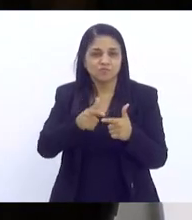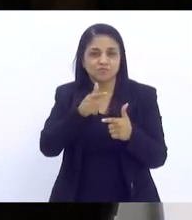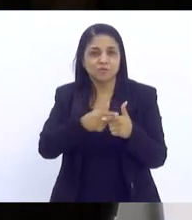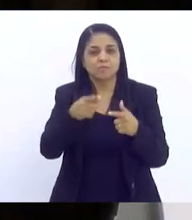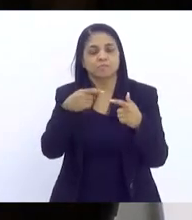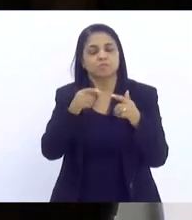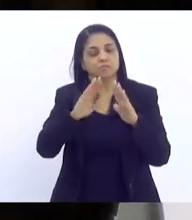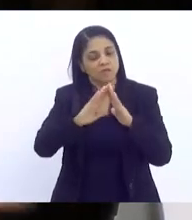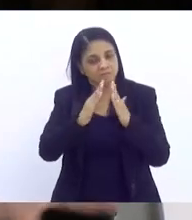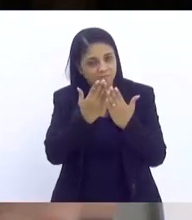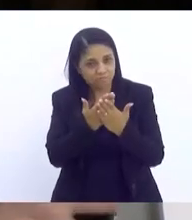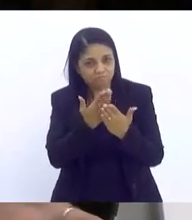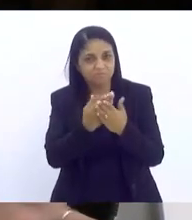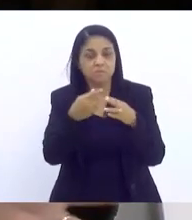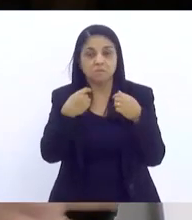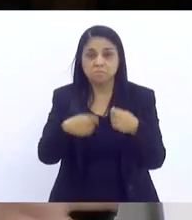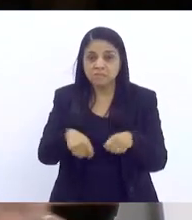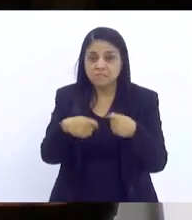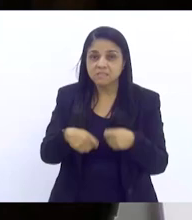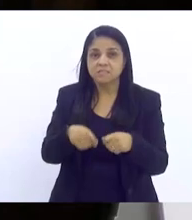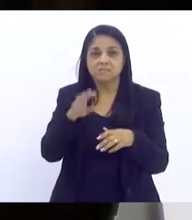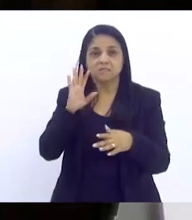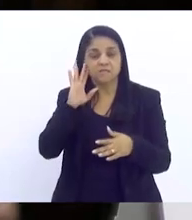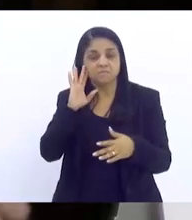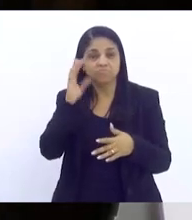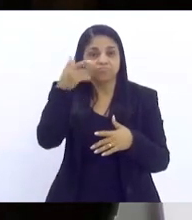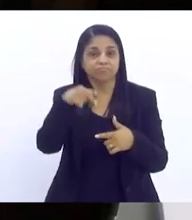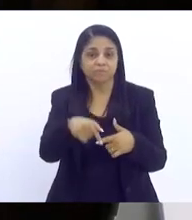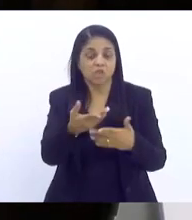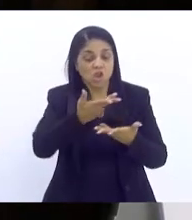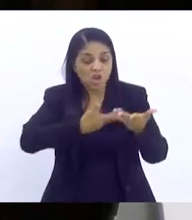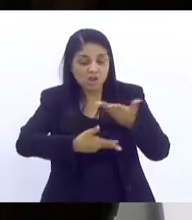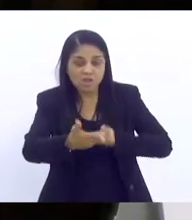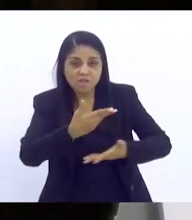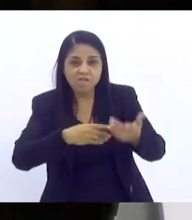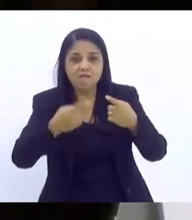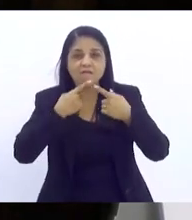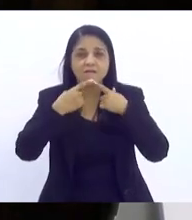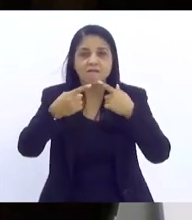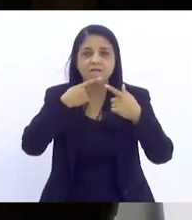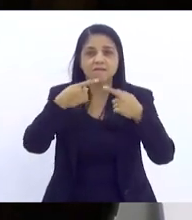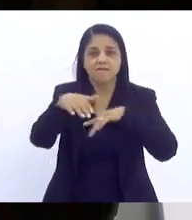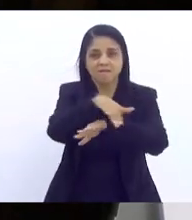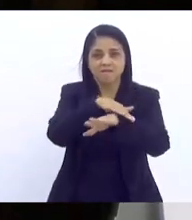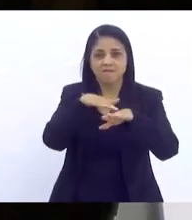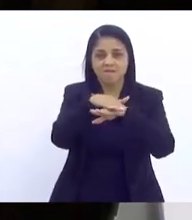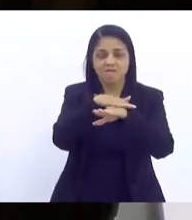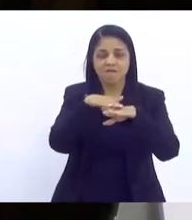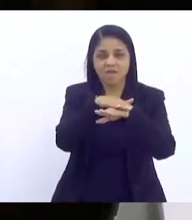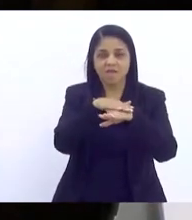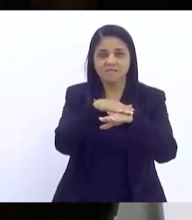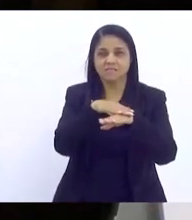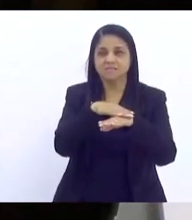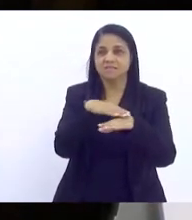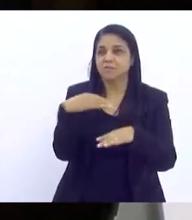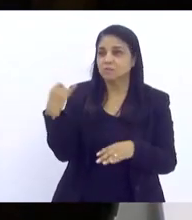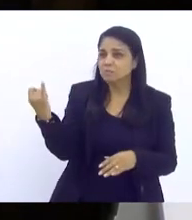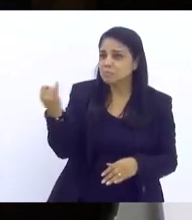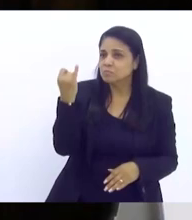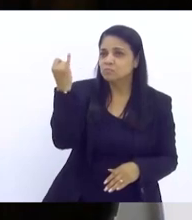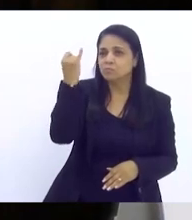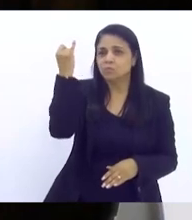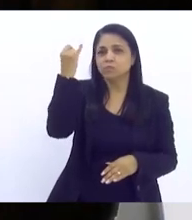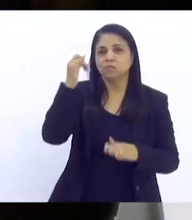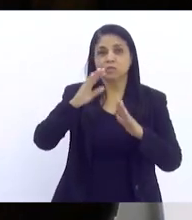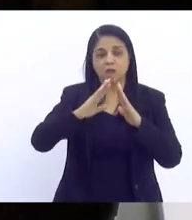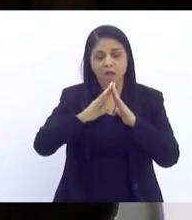necessitam e que haja uma conversa com essas escolas. Porque, uma coisa que eu acho muito importante, as